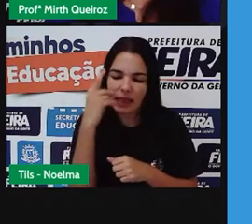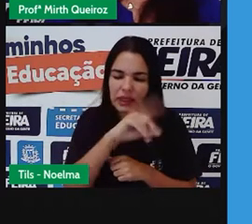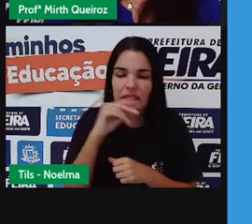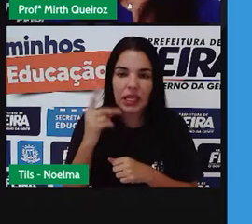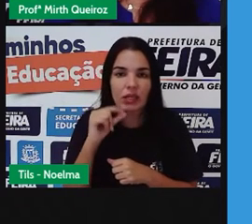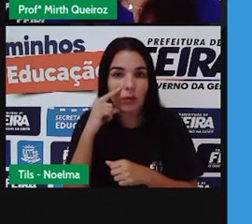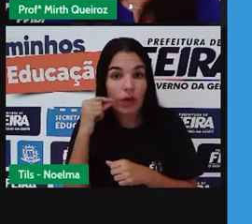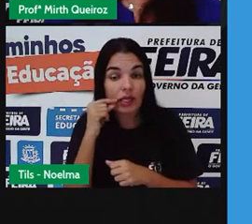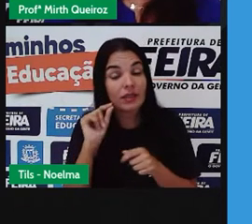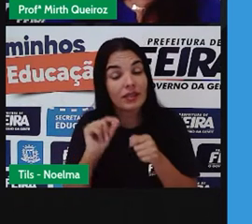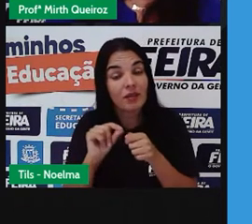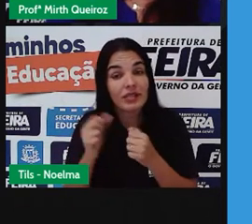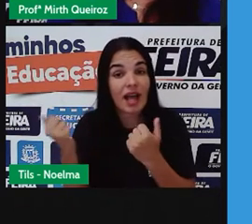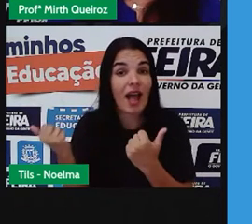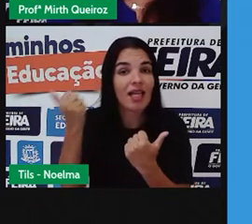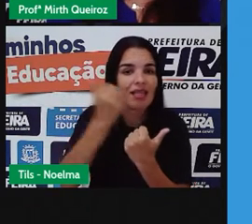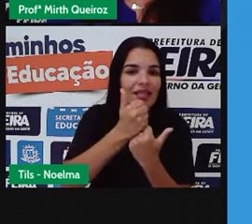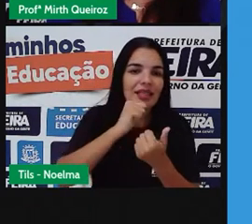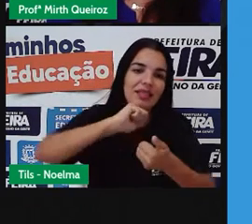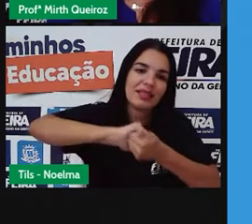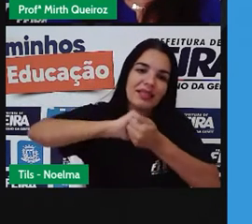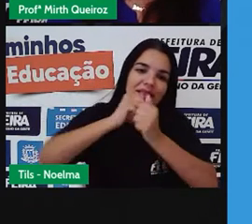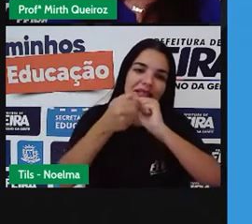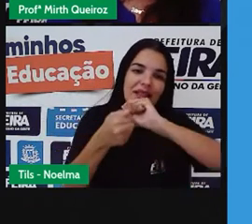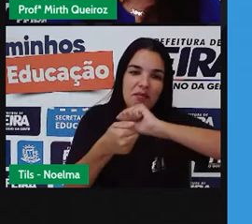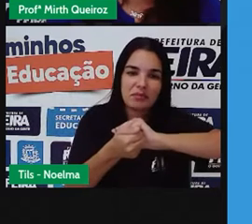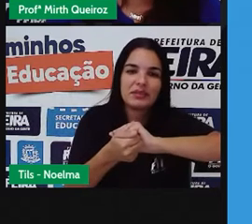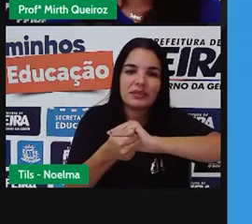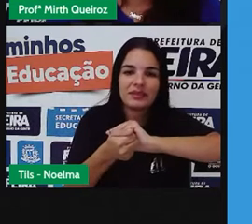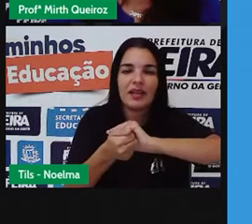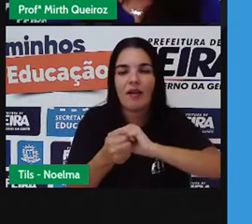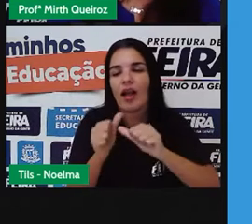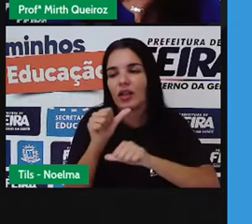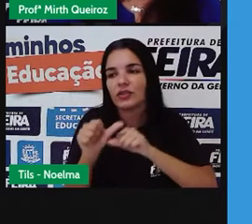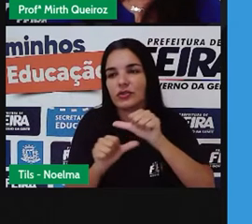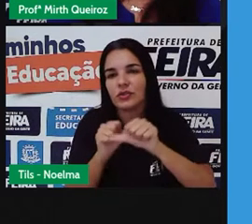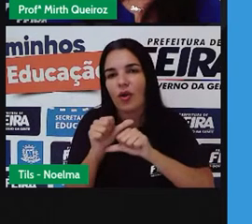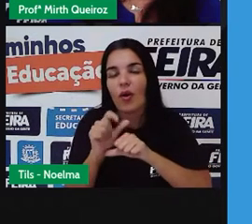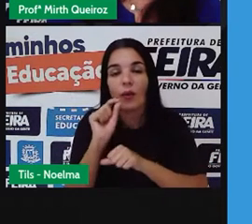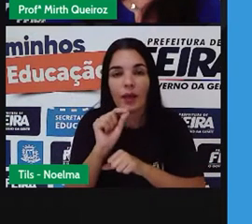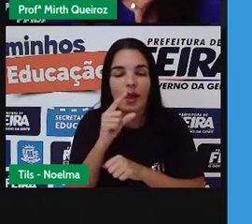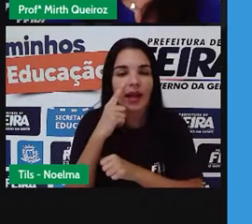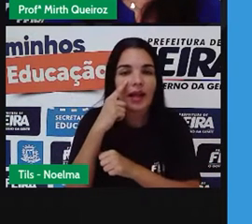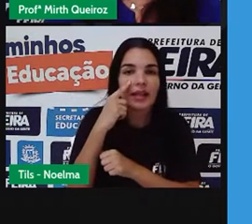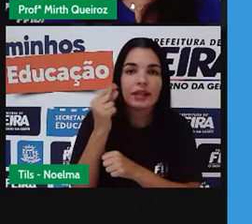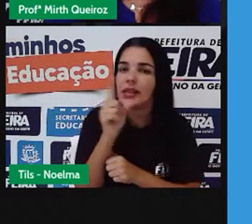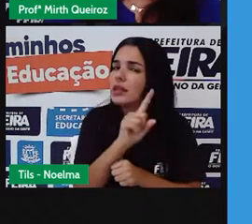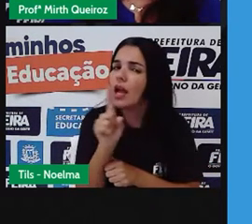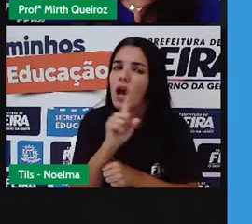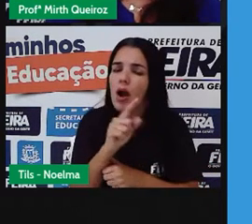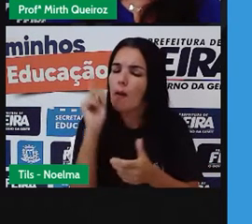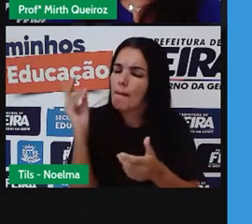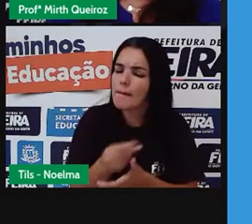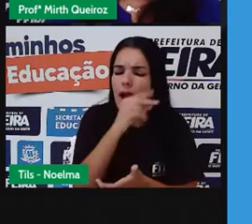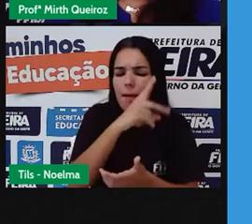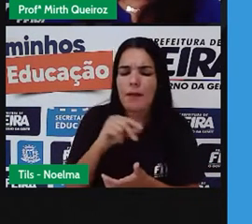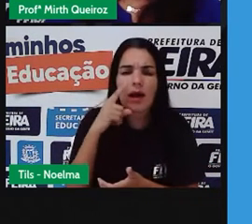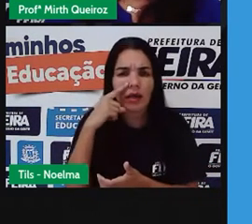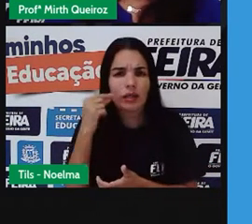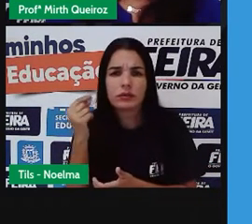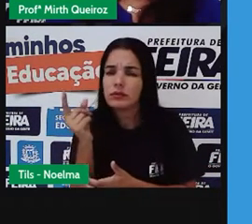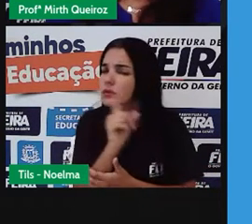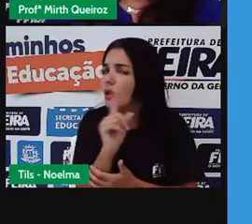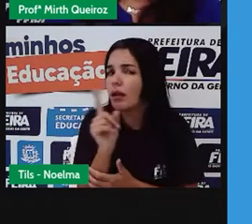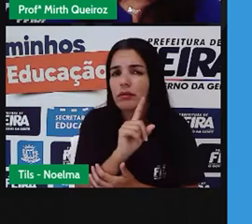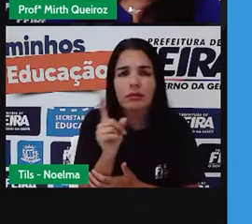adaptações, aí a gente já tem uma adaptação a essa música, né, a essa cantiga, que é assim. Não Atirei o pau no